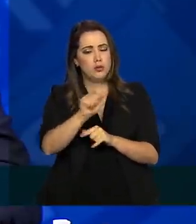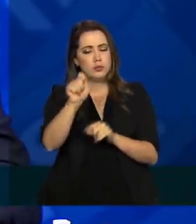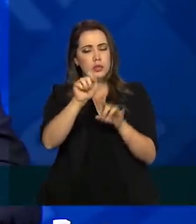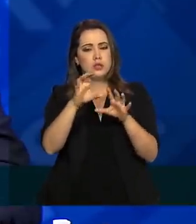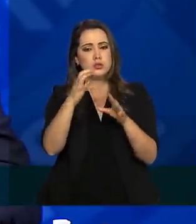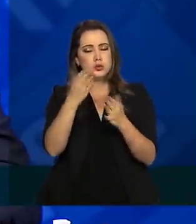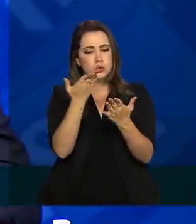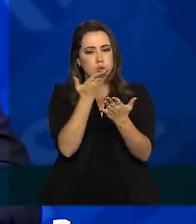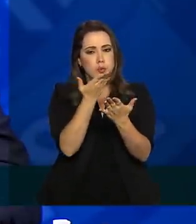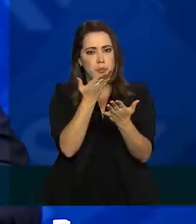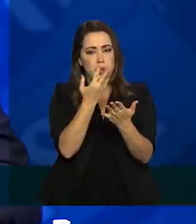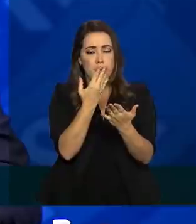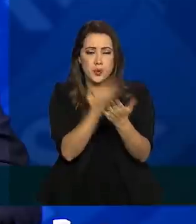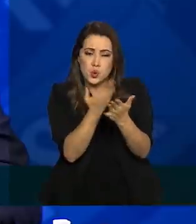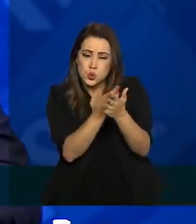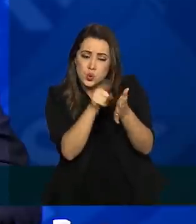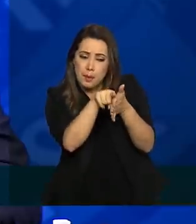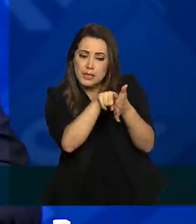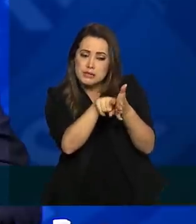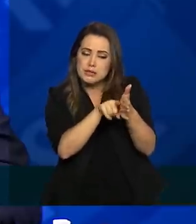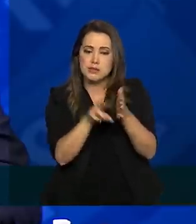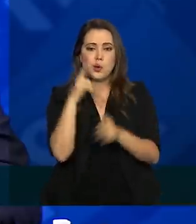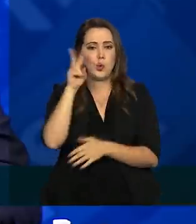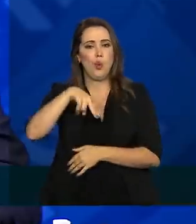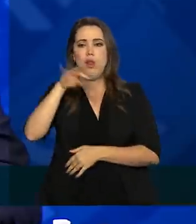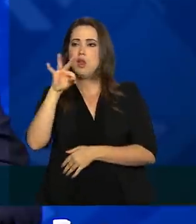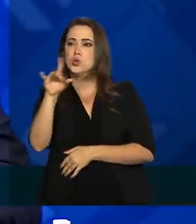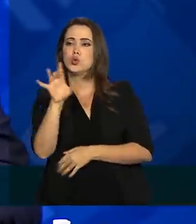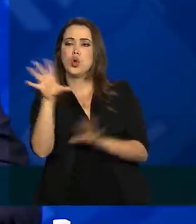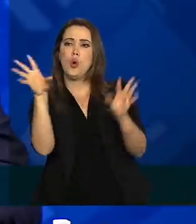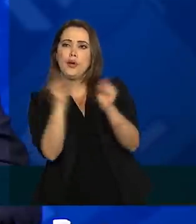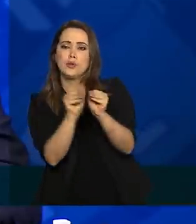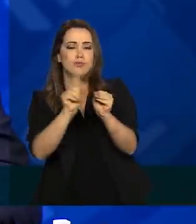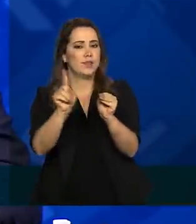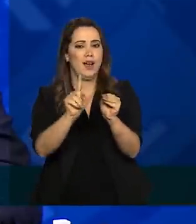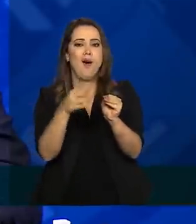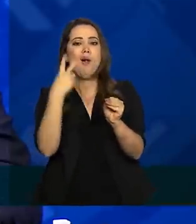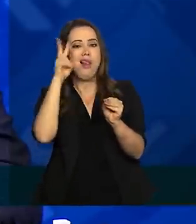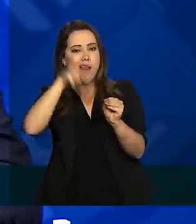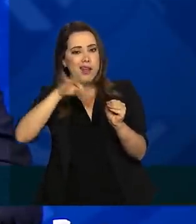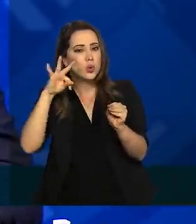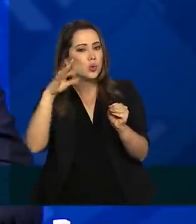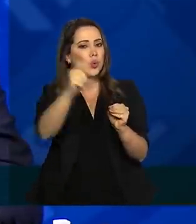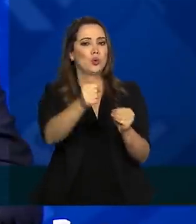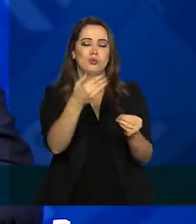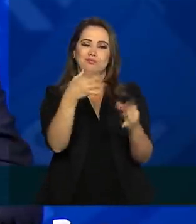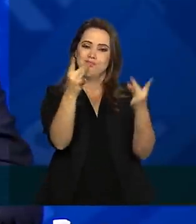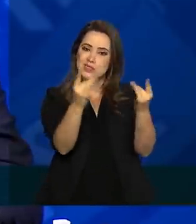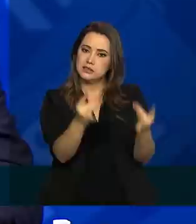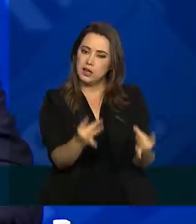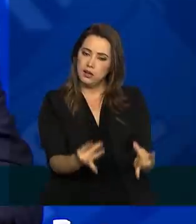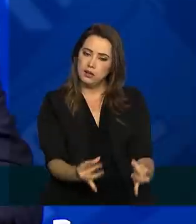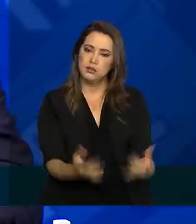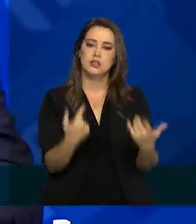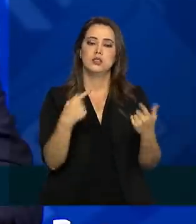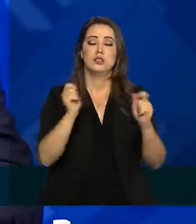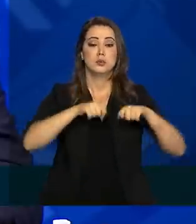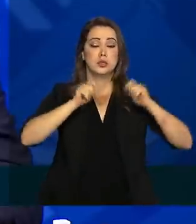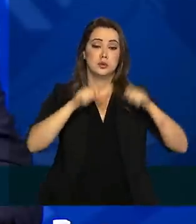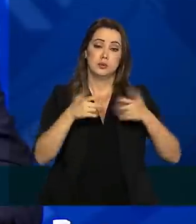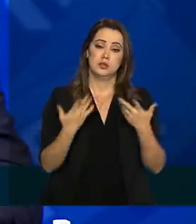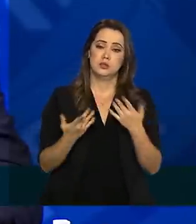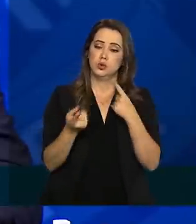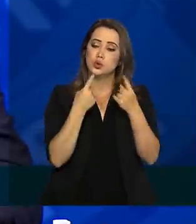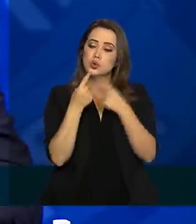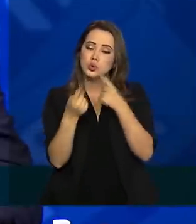não leia somente o resumo ou a conclusão, leia o artigo na íntegra e tem, então, a possibilidade de